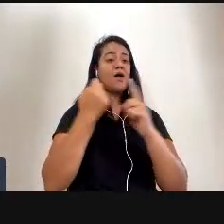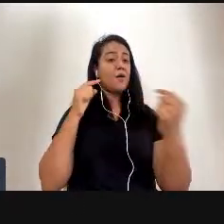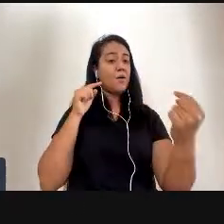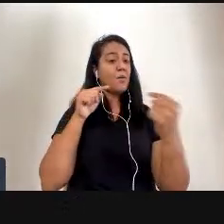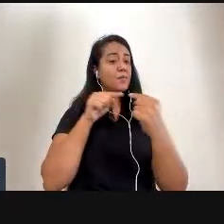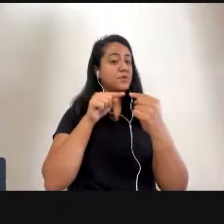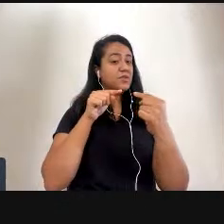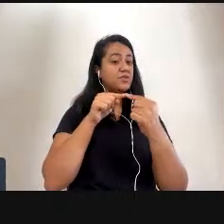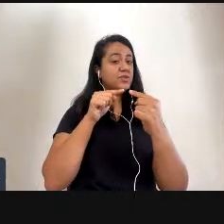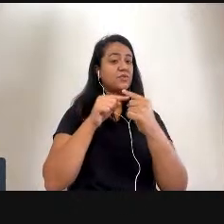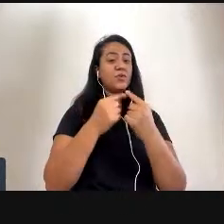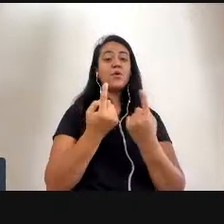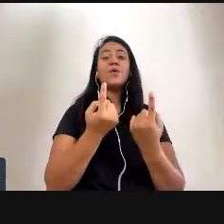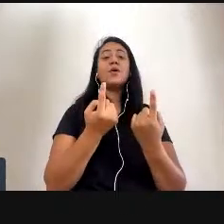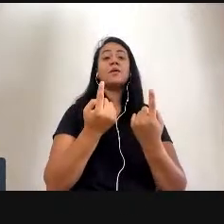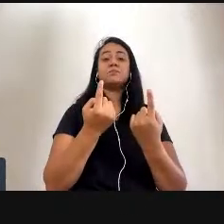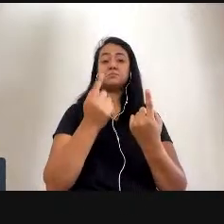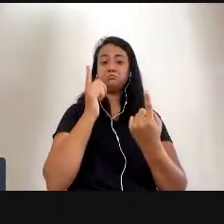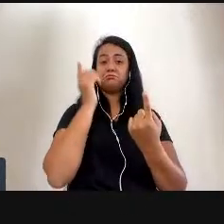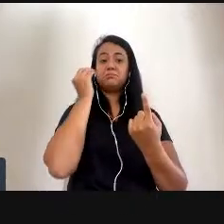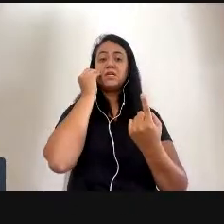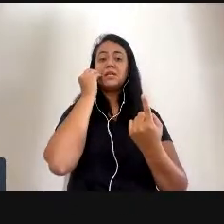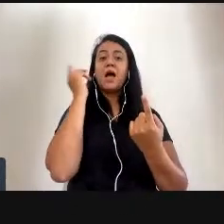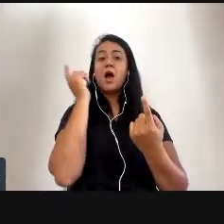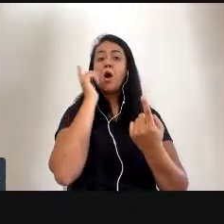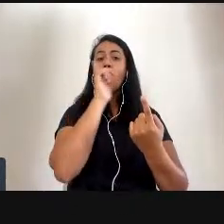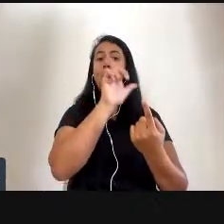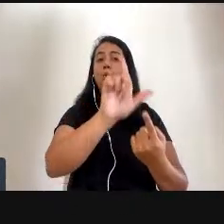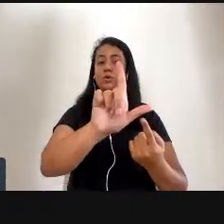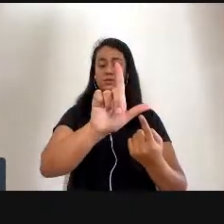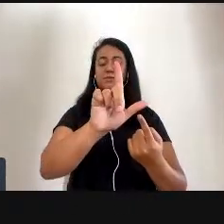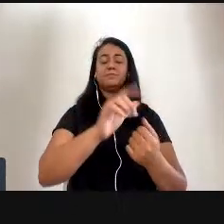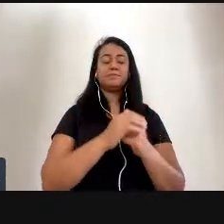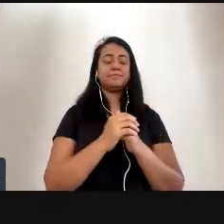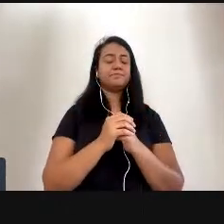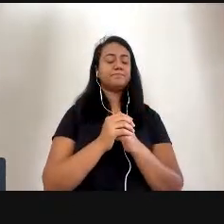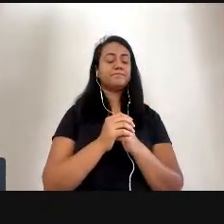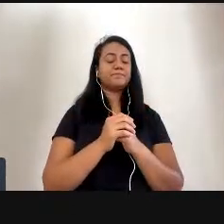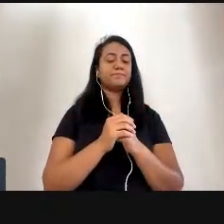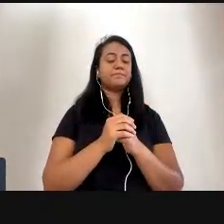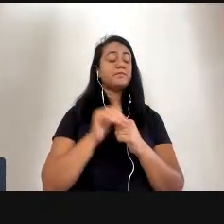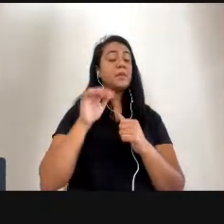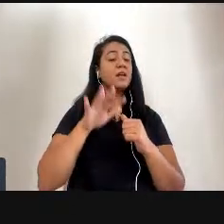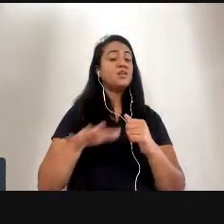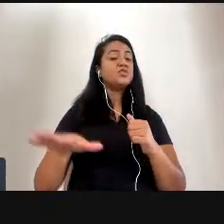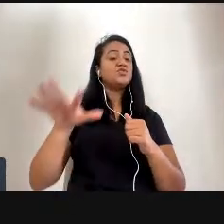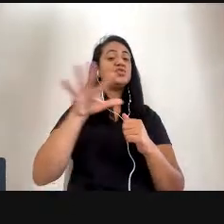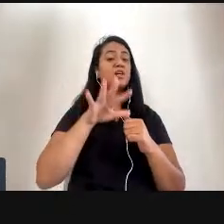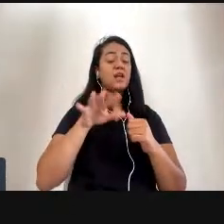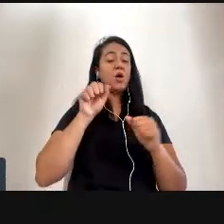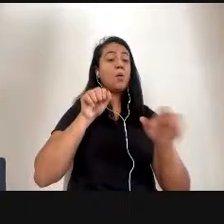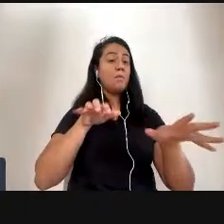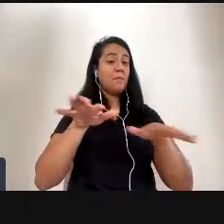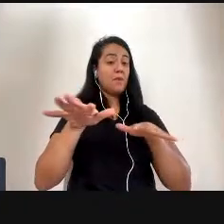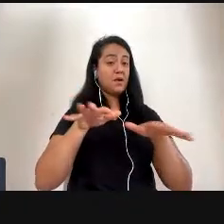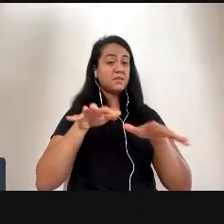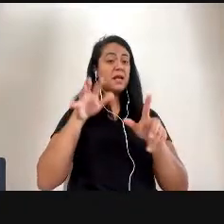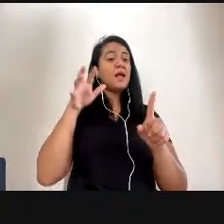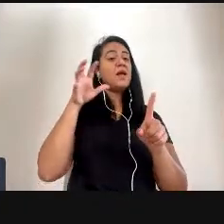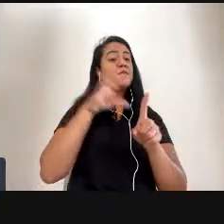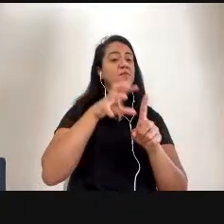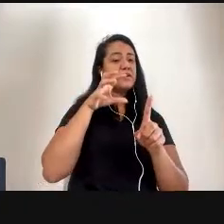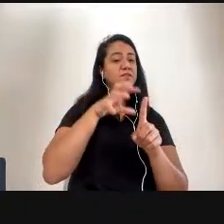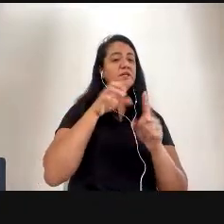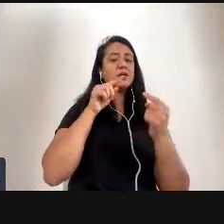que se busca, que seja atingido. Em geral, os atos conscientes influenciam as configurações